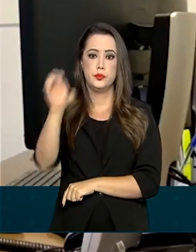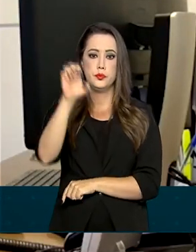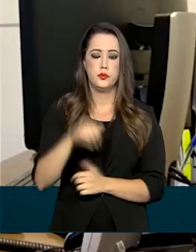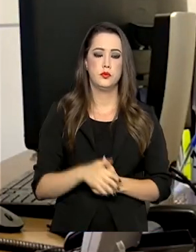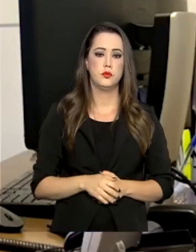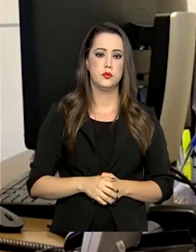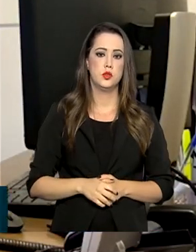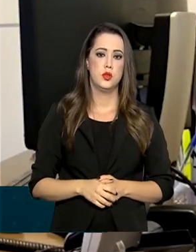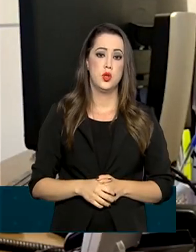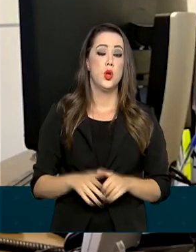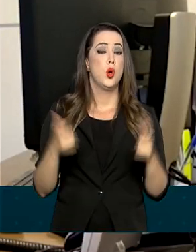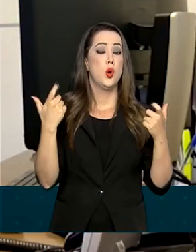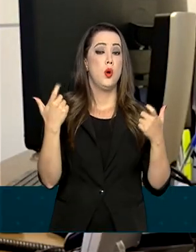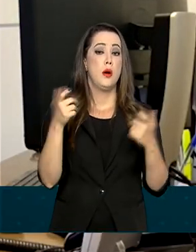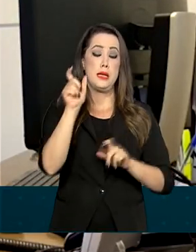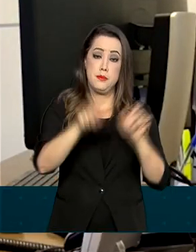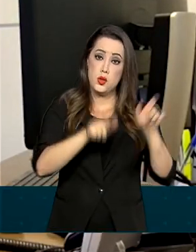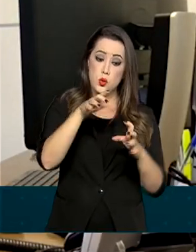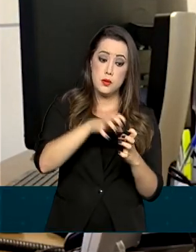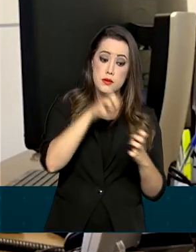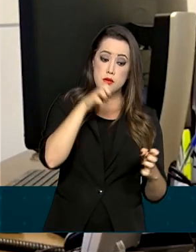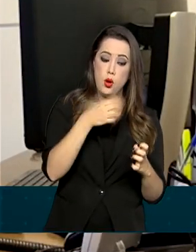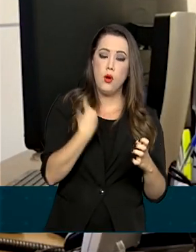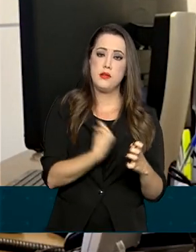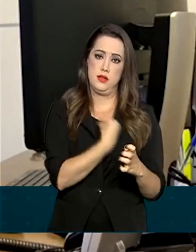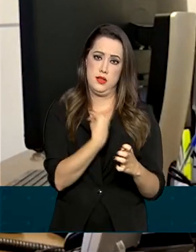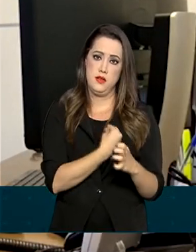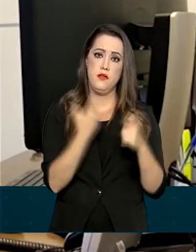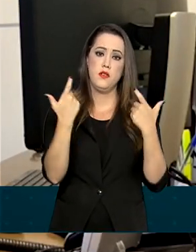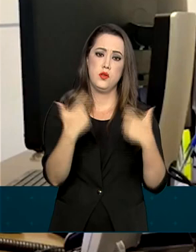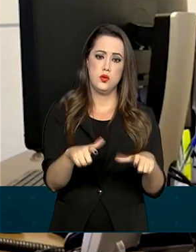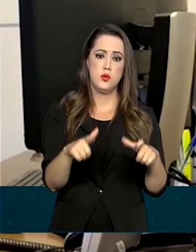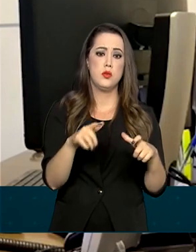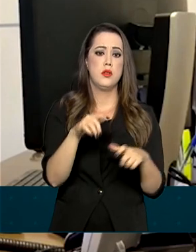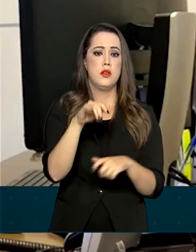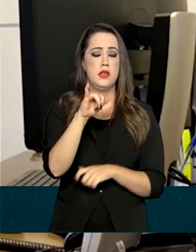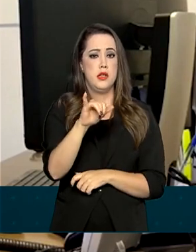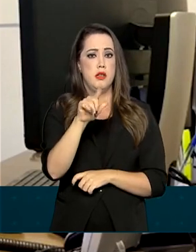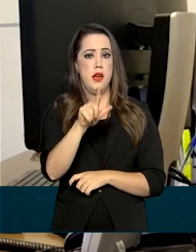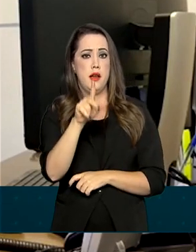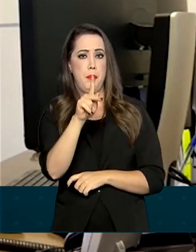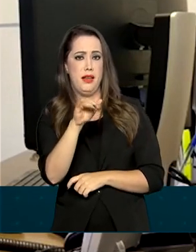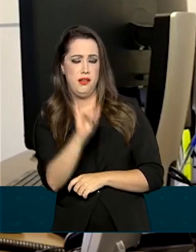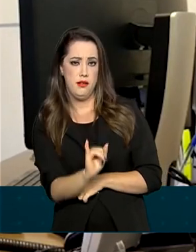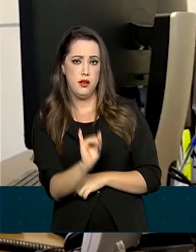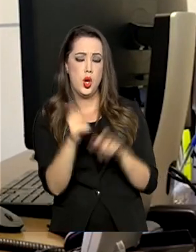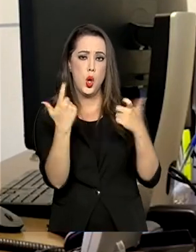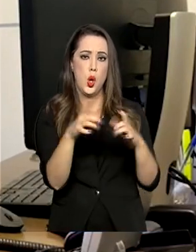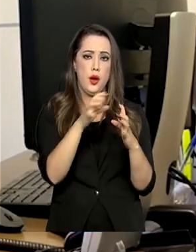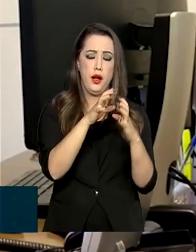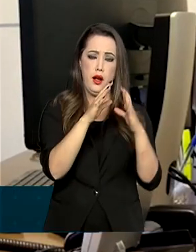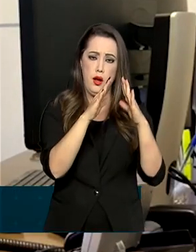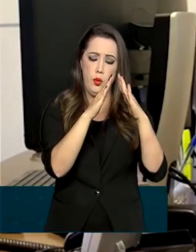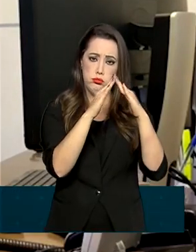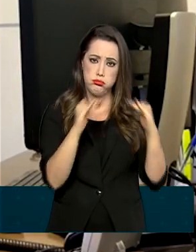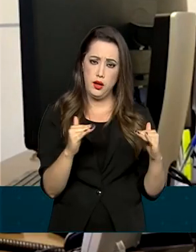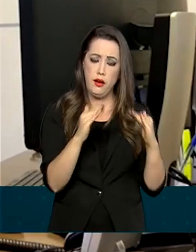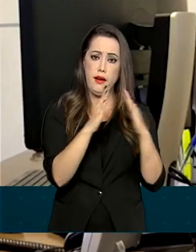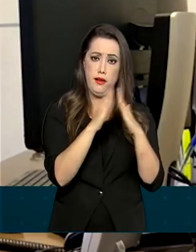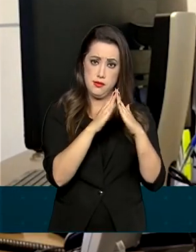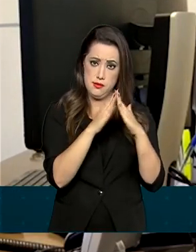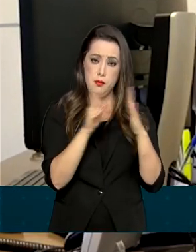lotado nas ILPIs, instituições de longa permanência de idosos, foram prontamente atendidos por empresas privadas do ramo